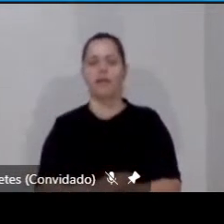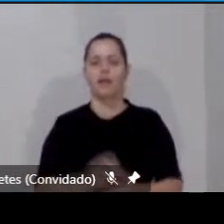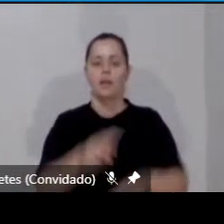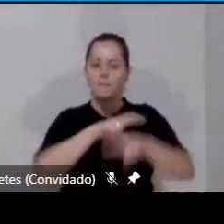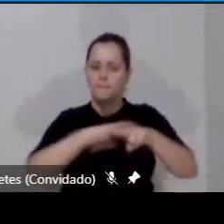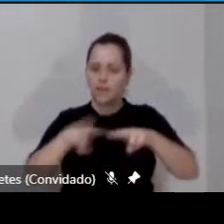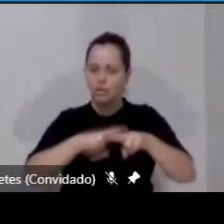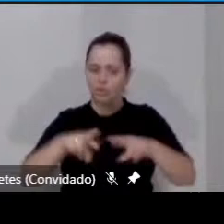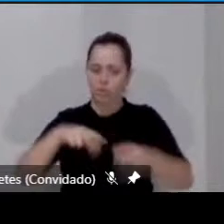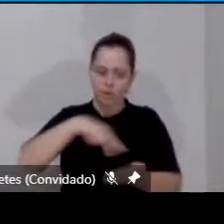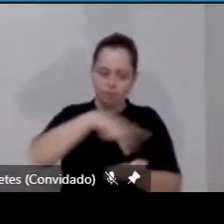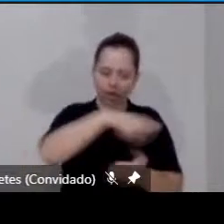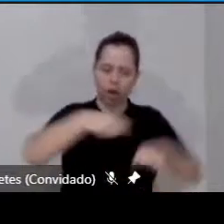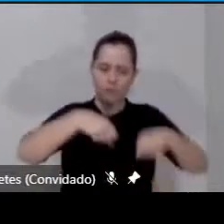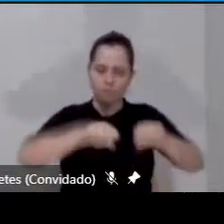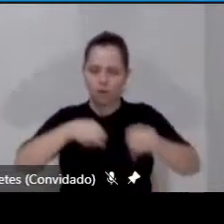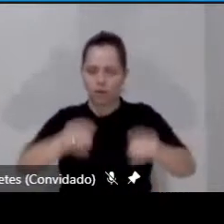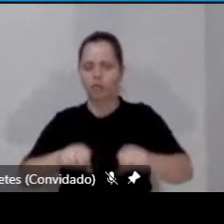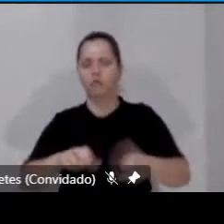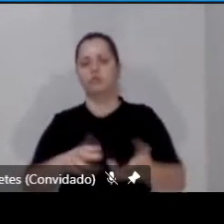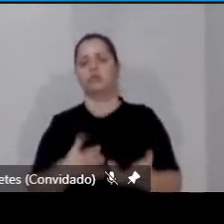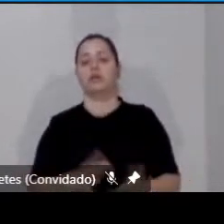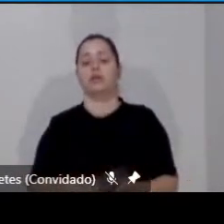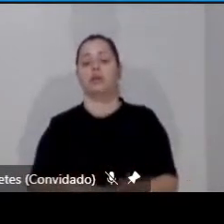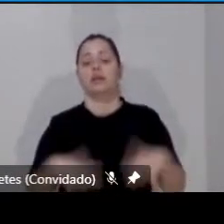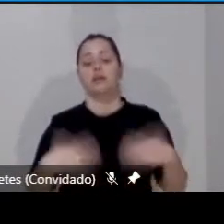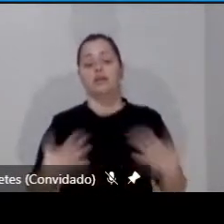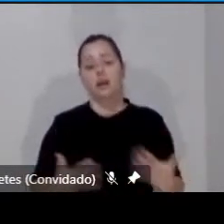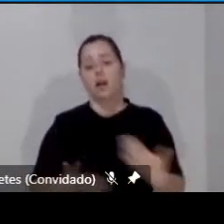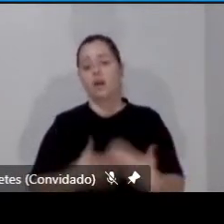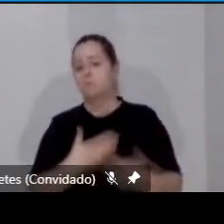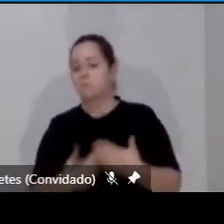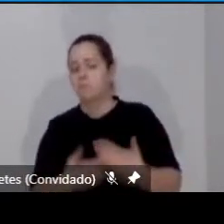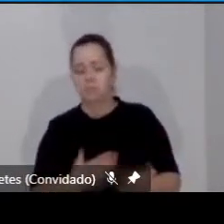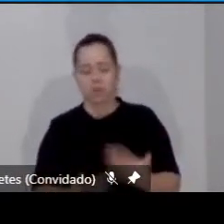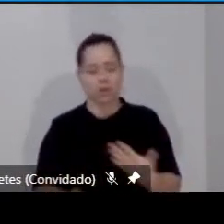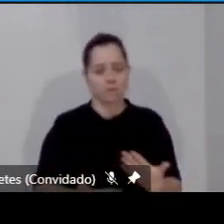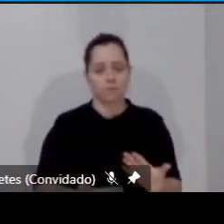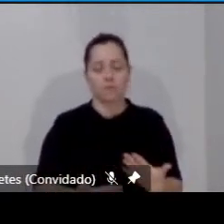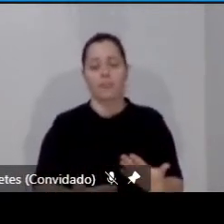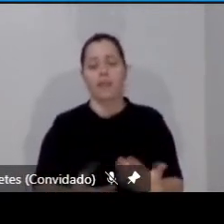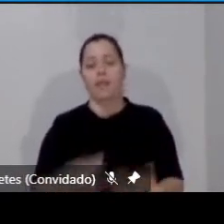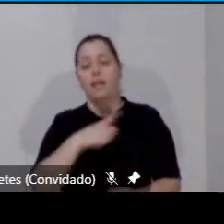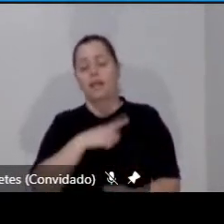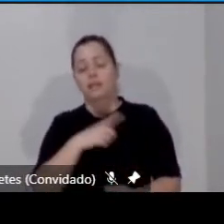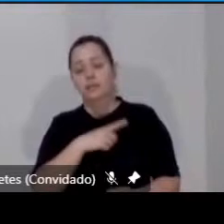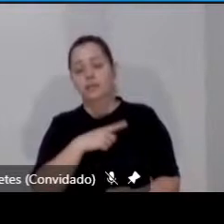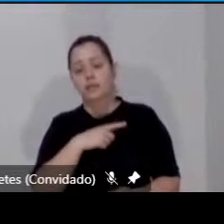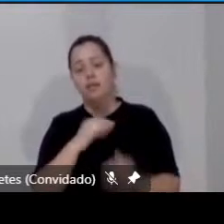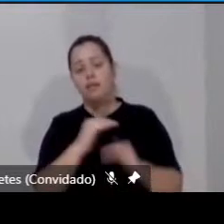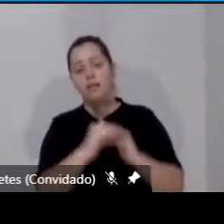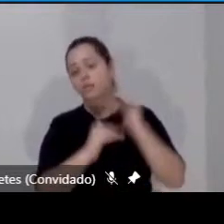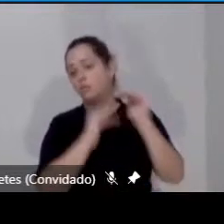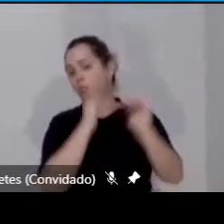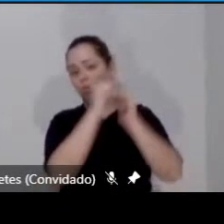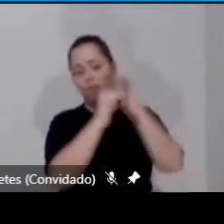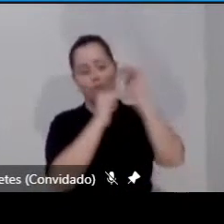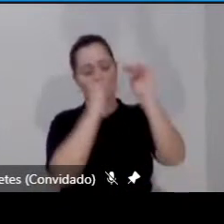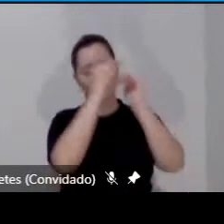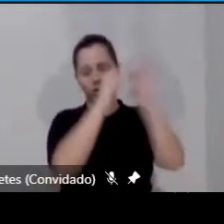caminhada, moto, trem. De qualquer forma, essa predominância dos modos